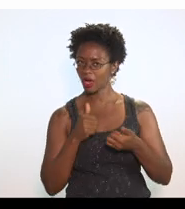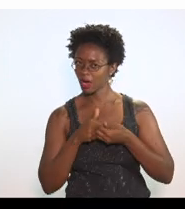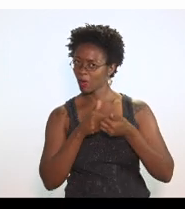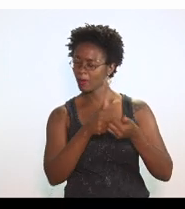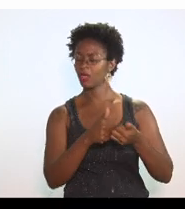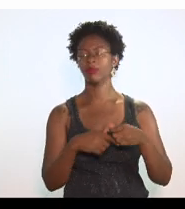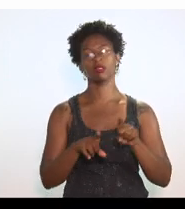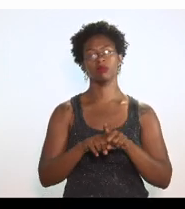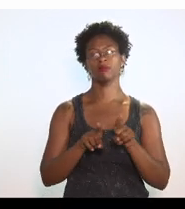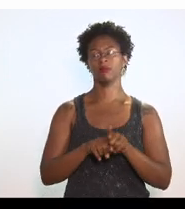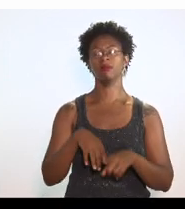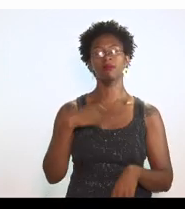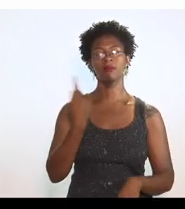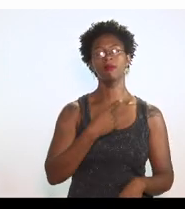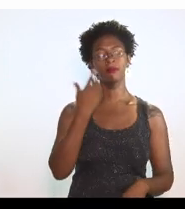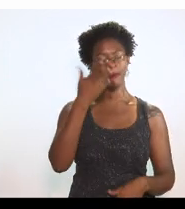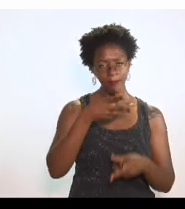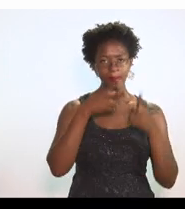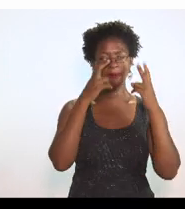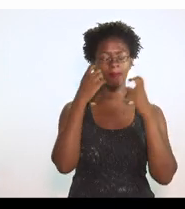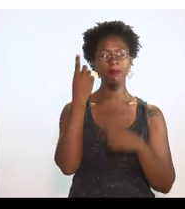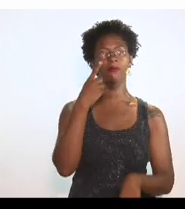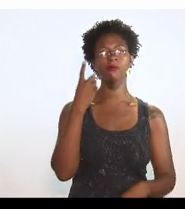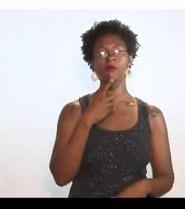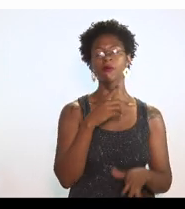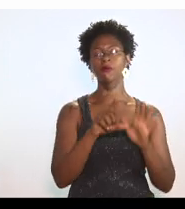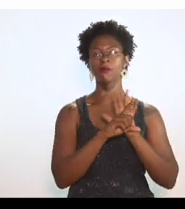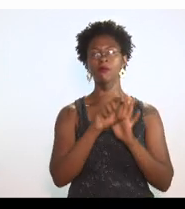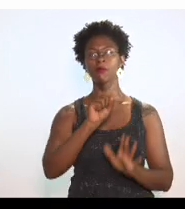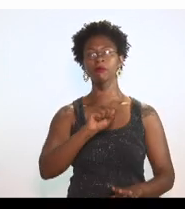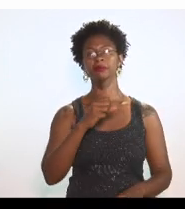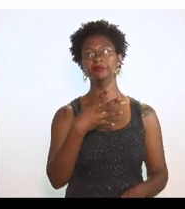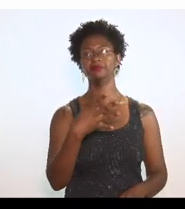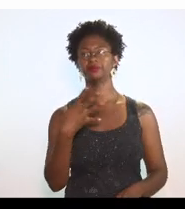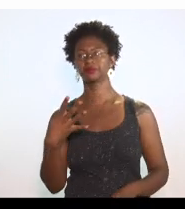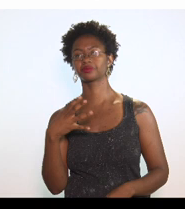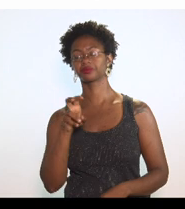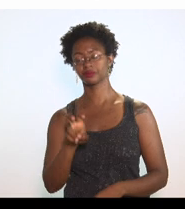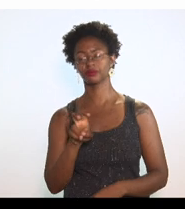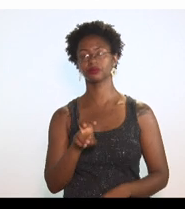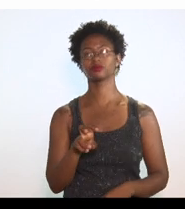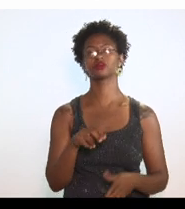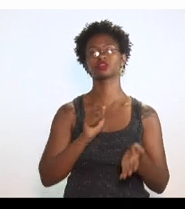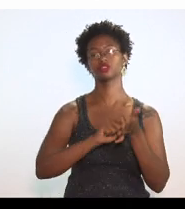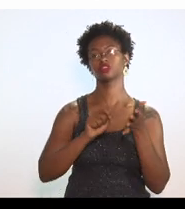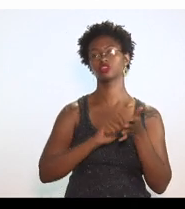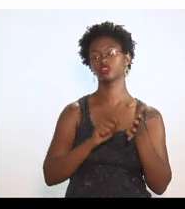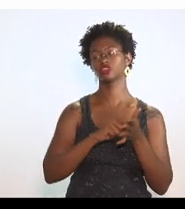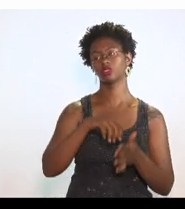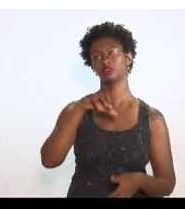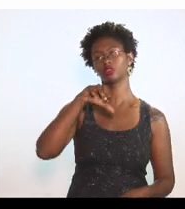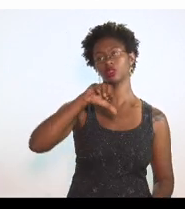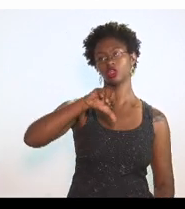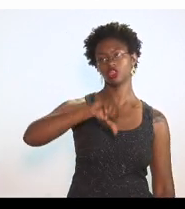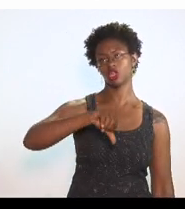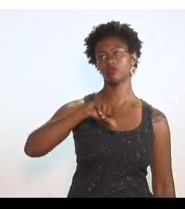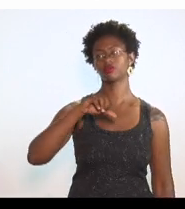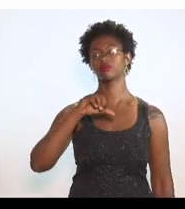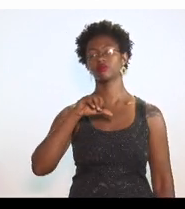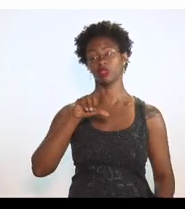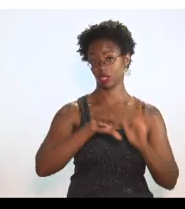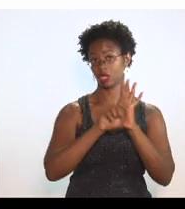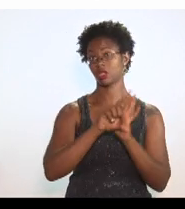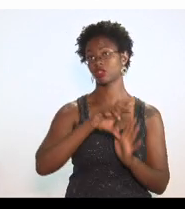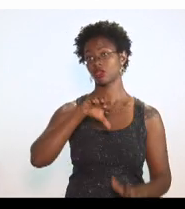entende, deputado, que a Lei 8.445, com a redação da Lei 9.054, inclusive de